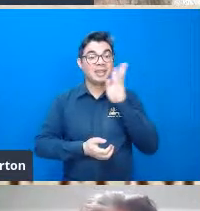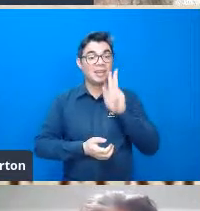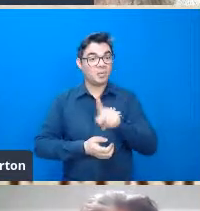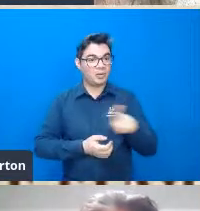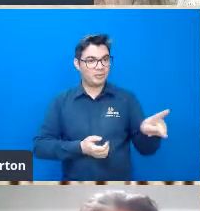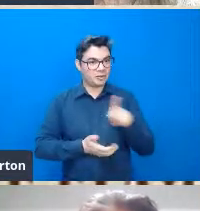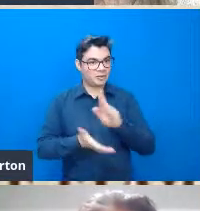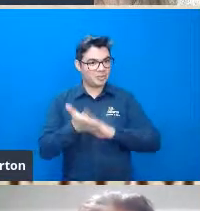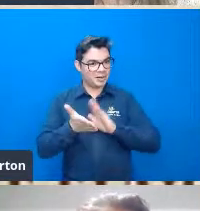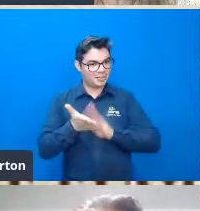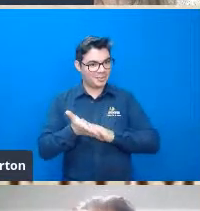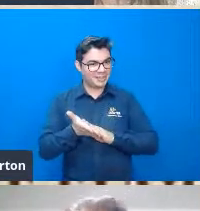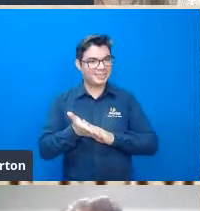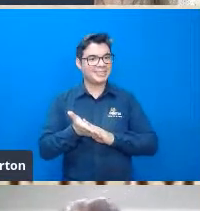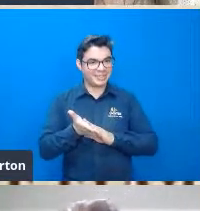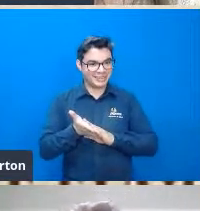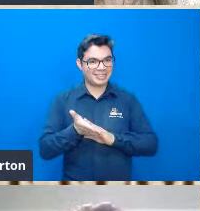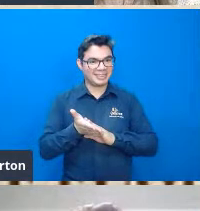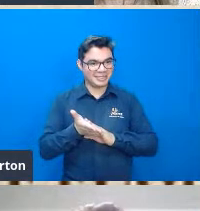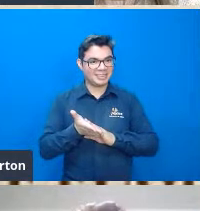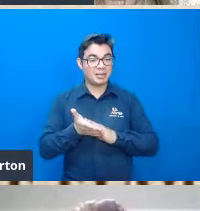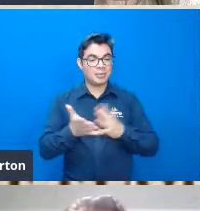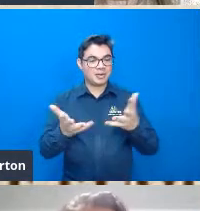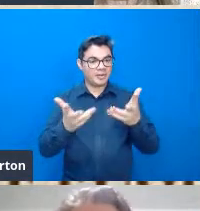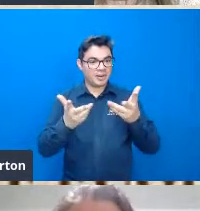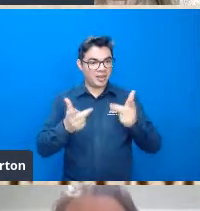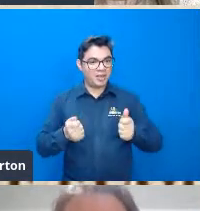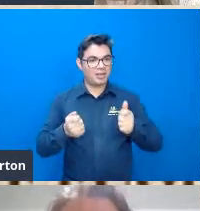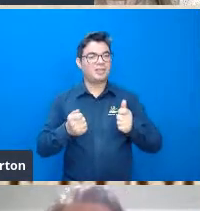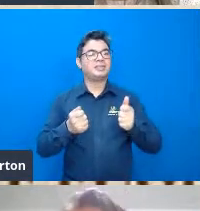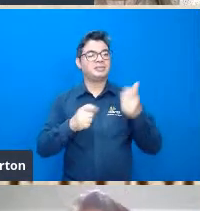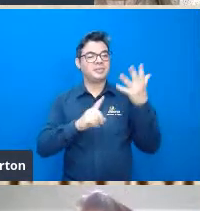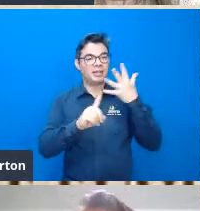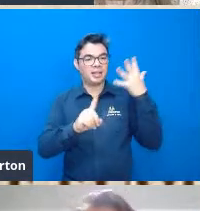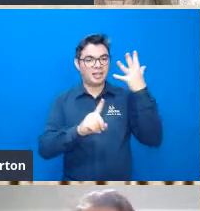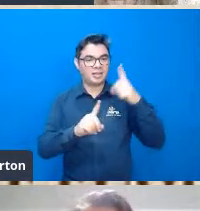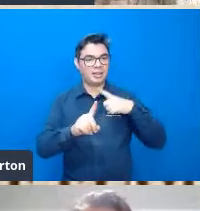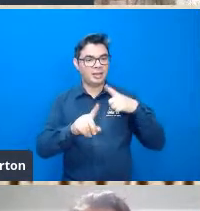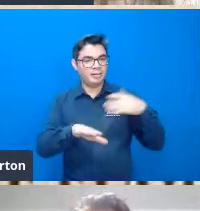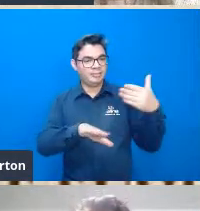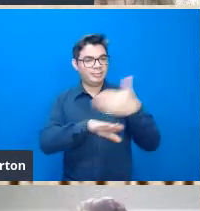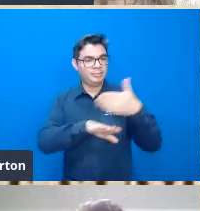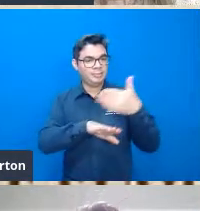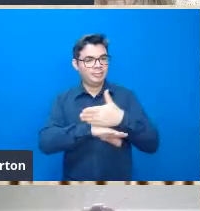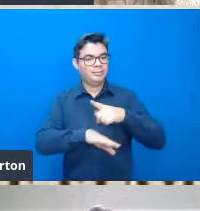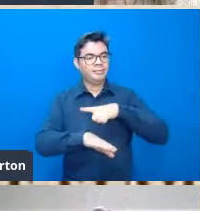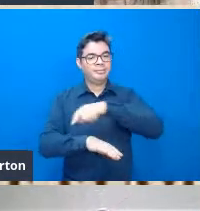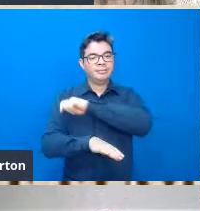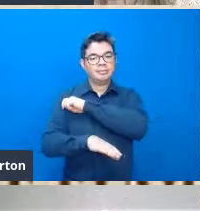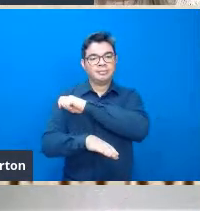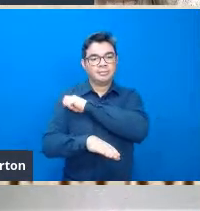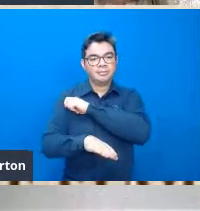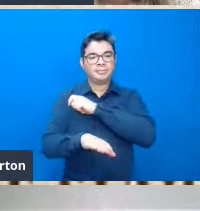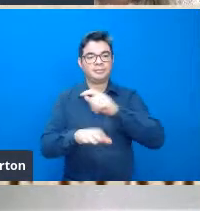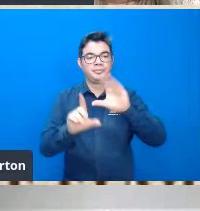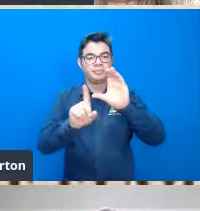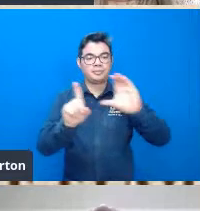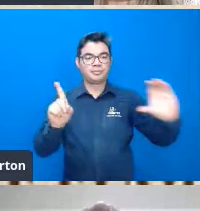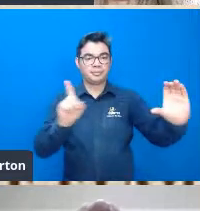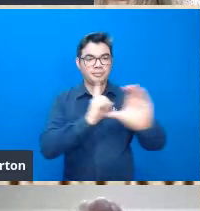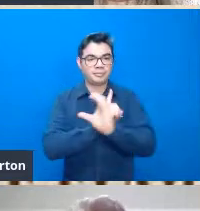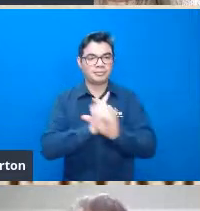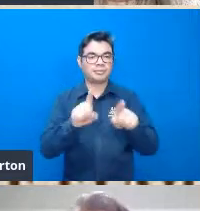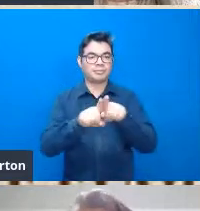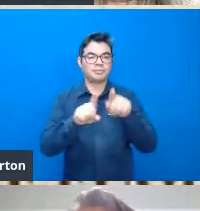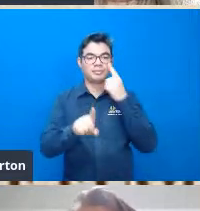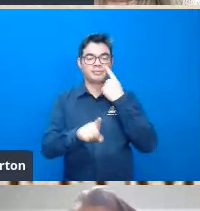parabéns muito palestra maravilhosa temos aqui uma participação muito interessante dos nossos alunos da comunidade que está